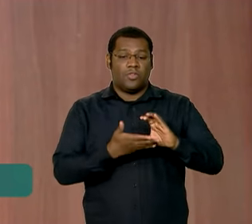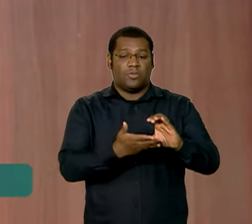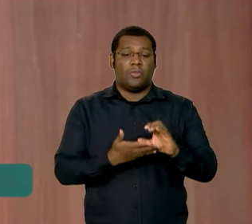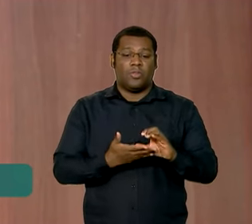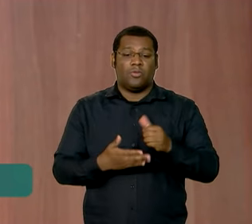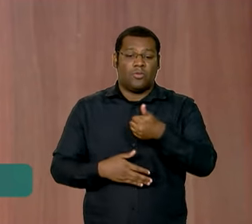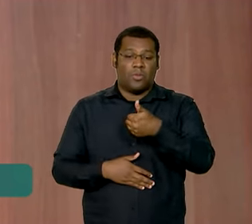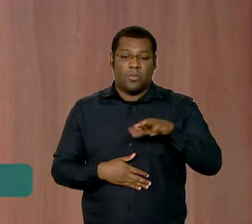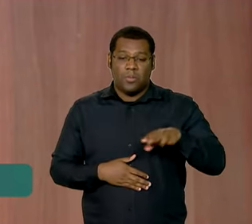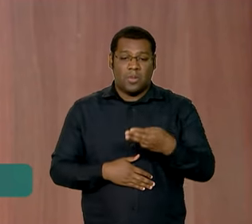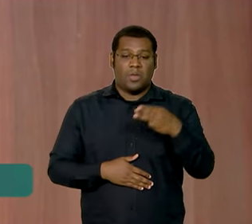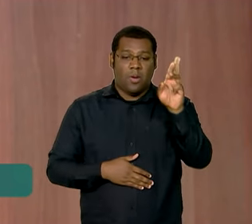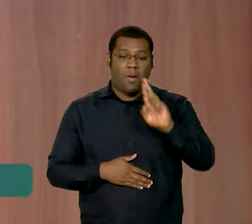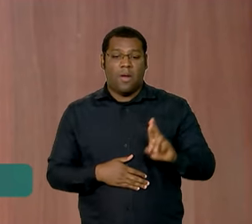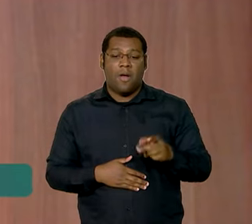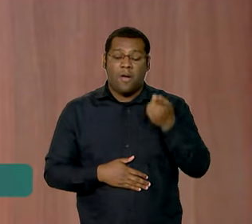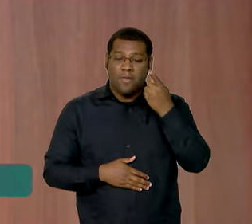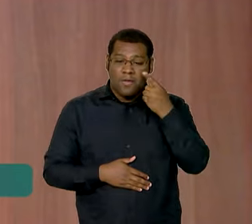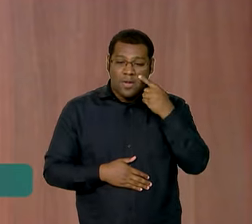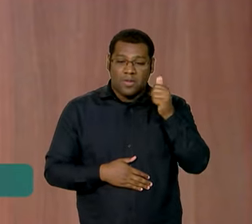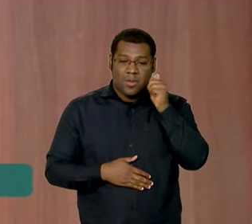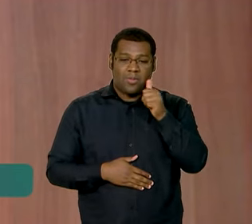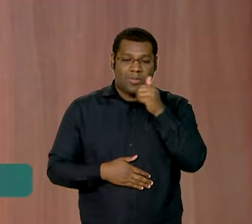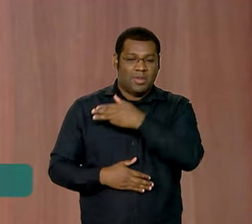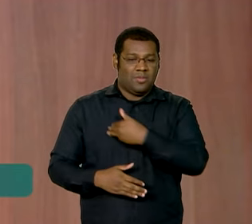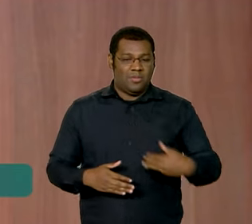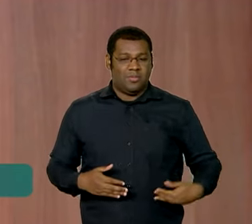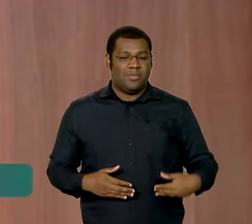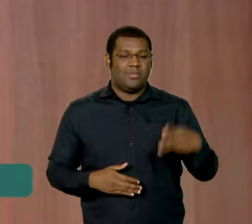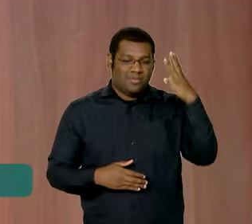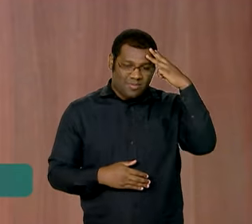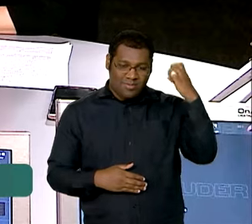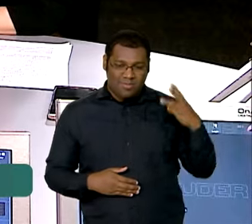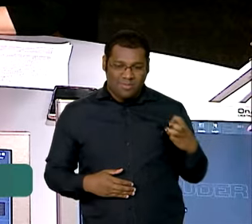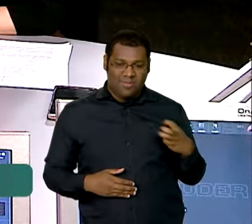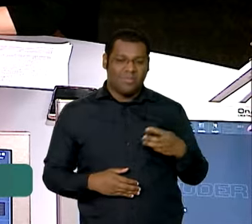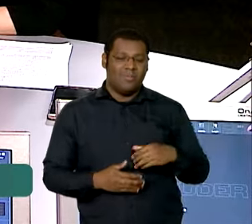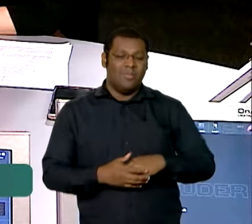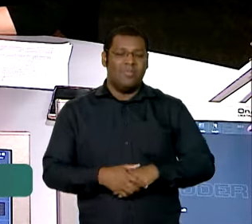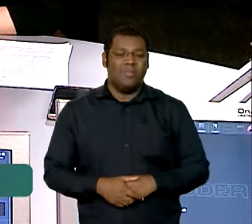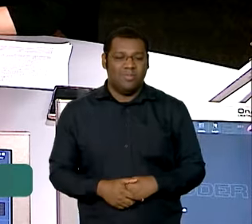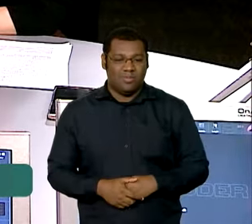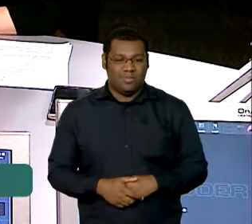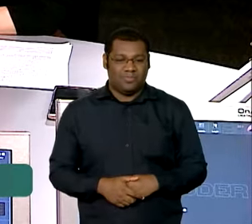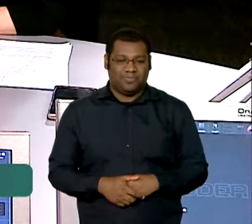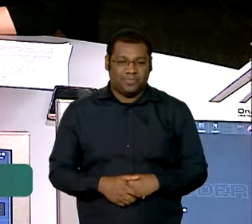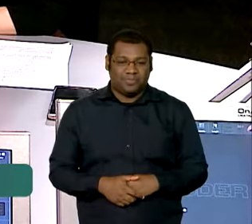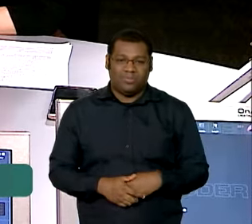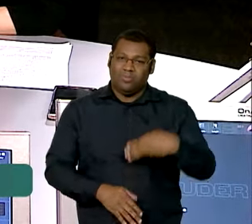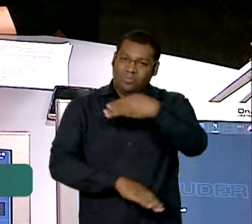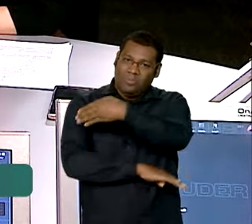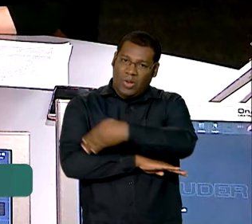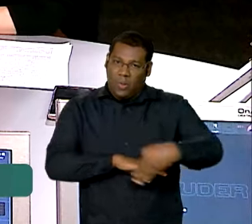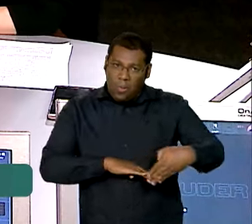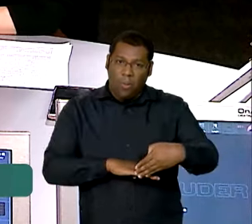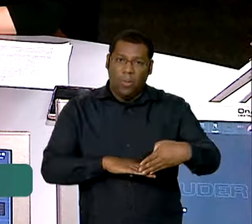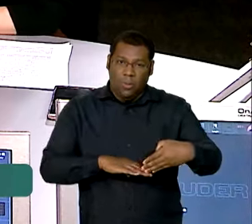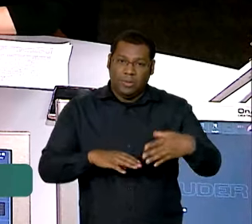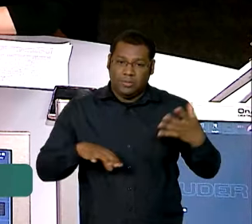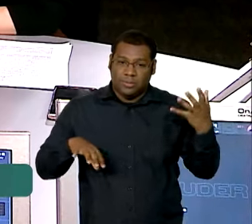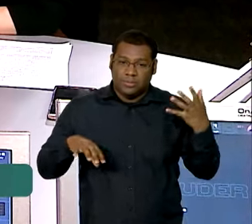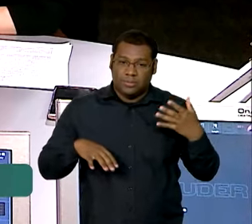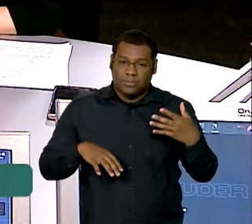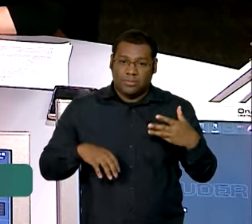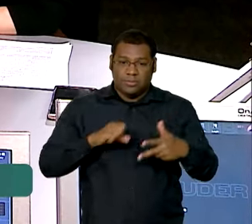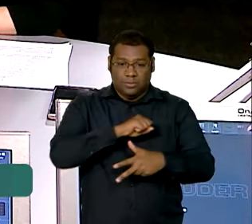milhão de reais. Vamos ver o que a ministra Margarete Menezes falou sobre isso. Ela é patrimônio mundial,